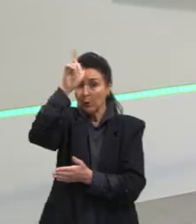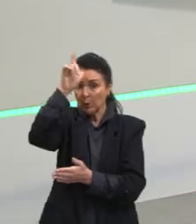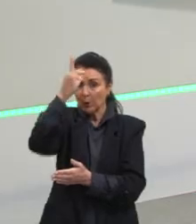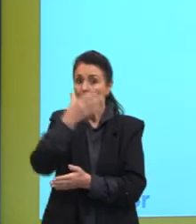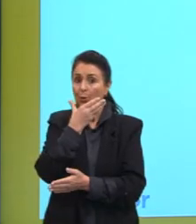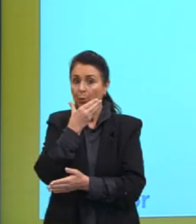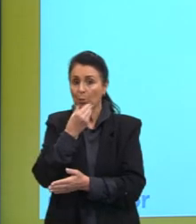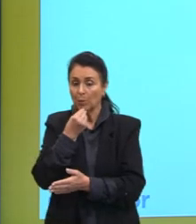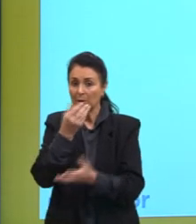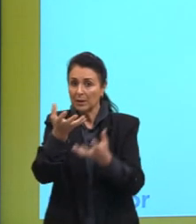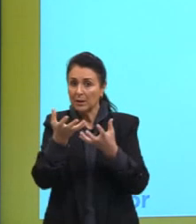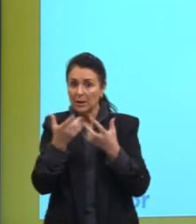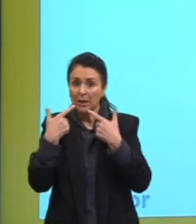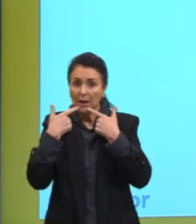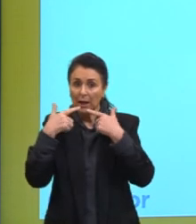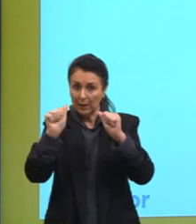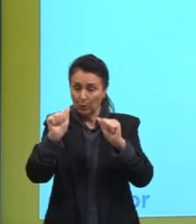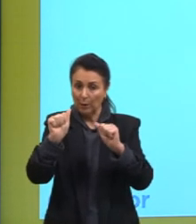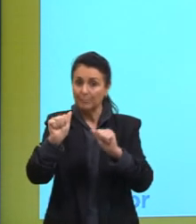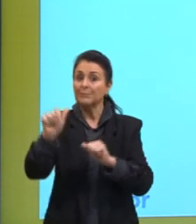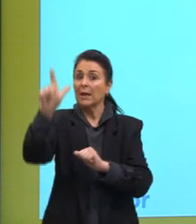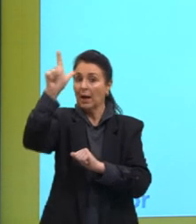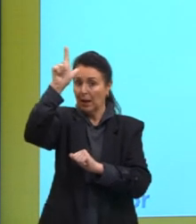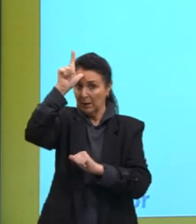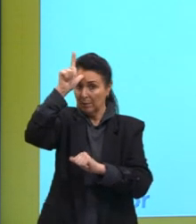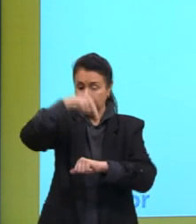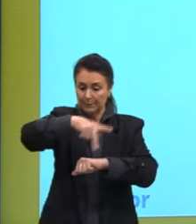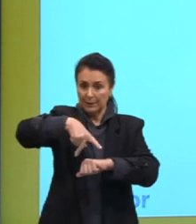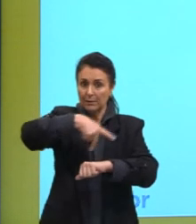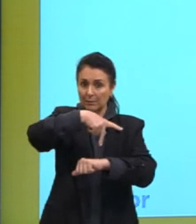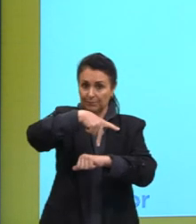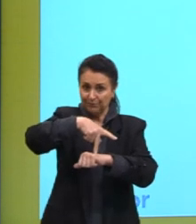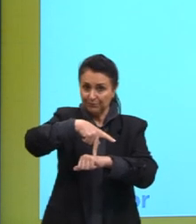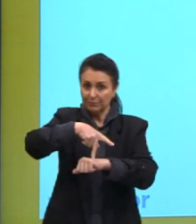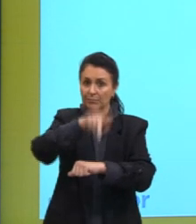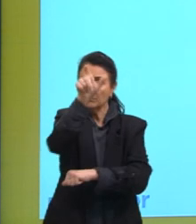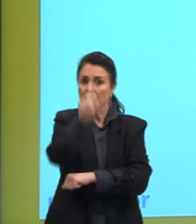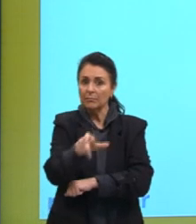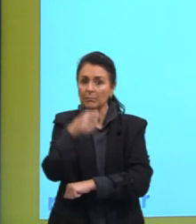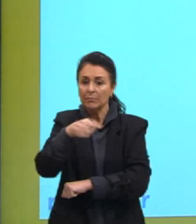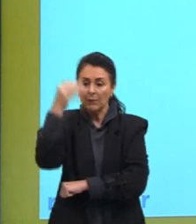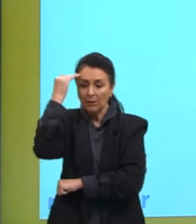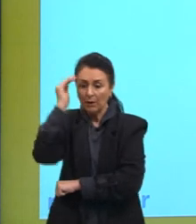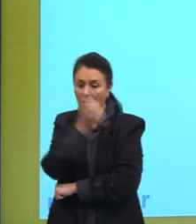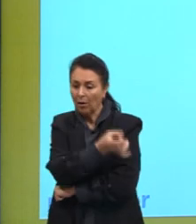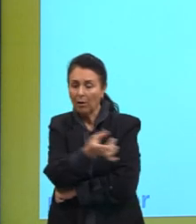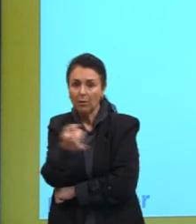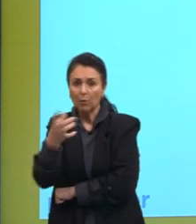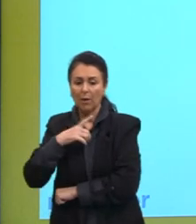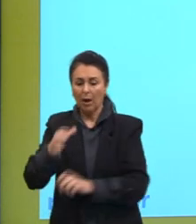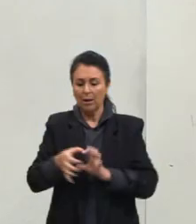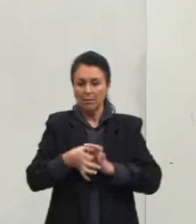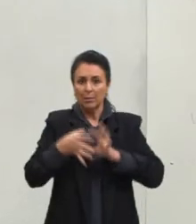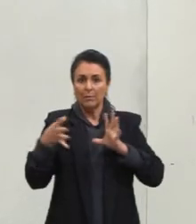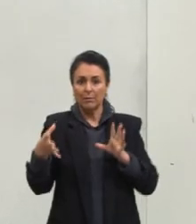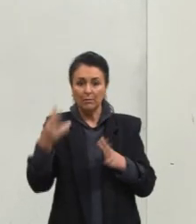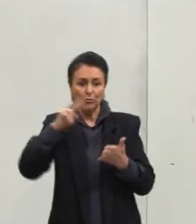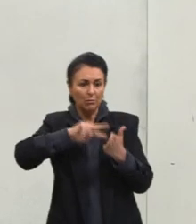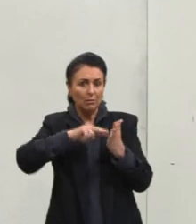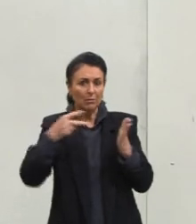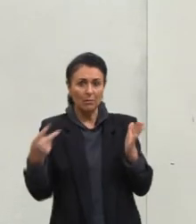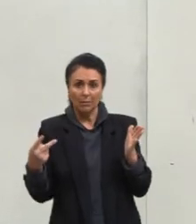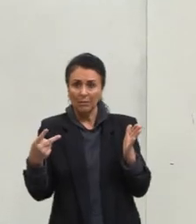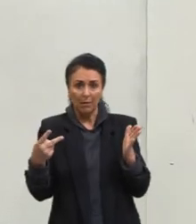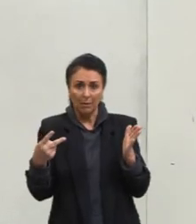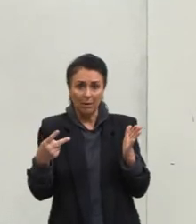então, na língua alemã, para que as pessoas pudessem entender e que cada um pudesse ter a liberdade de interpretar a